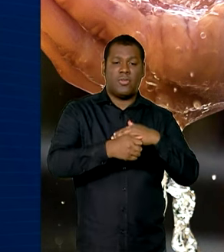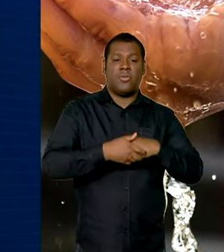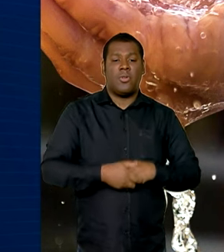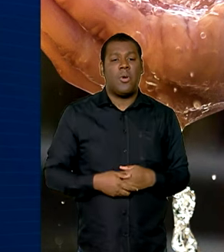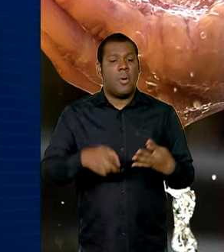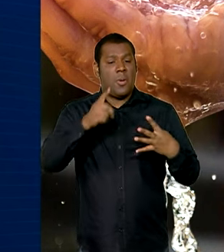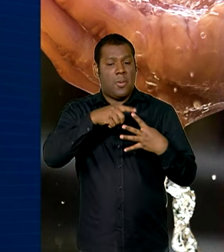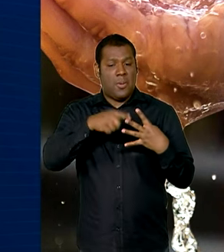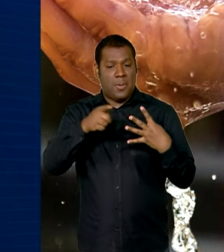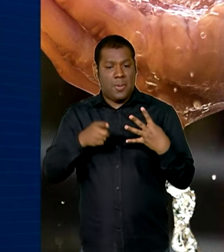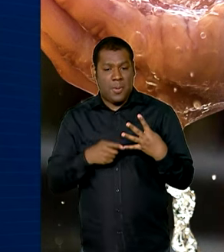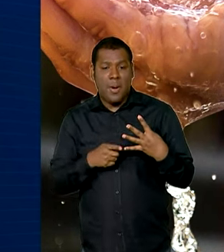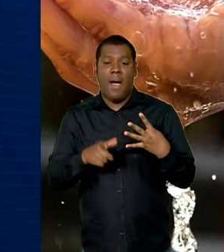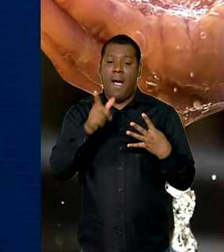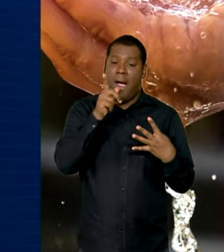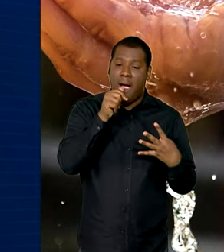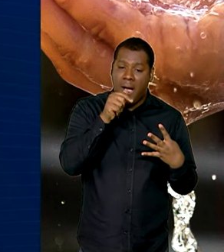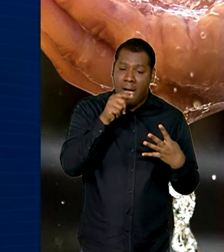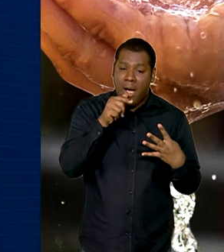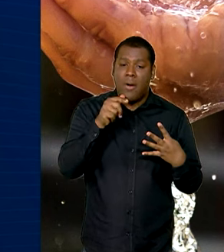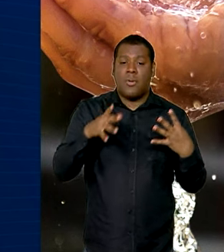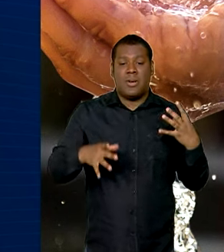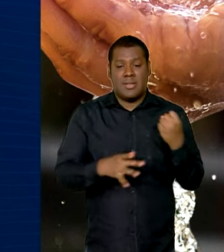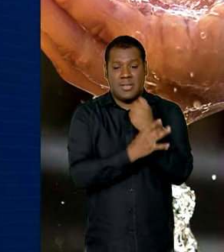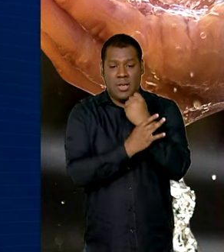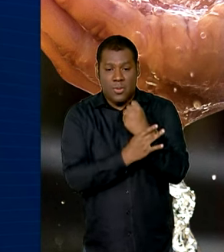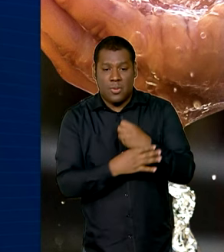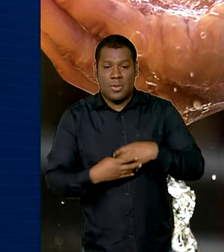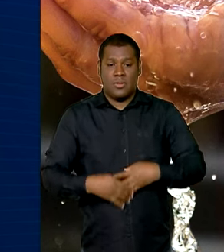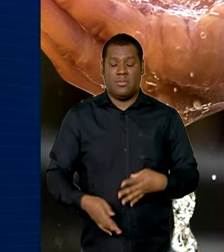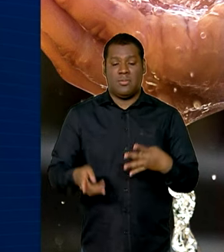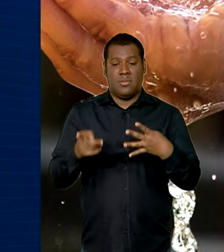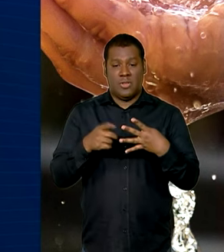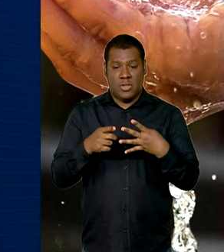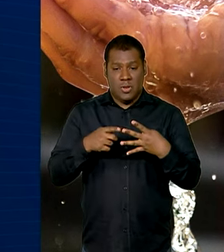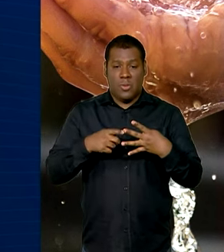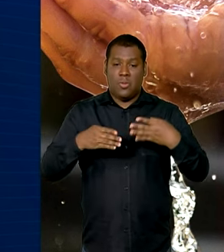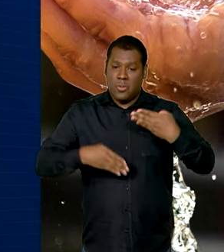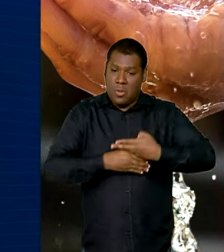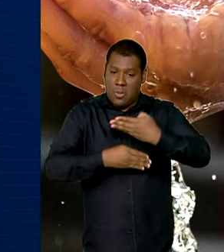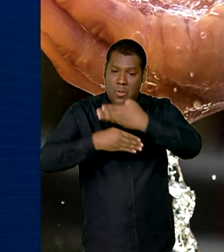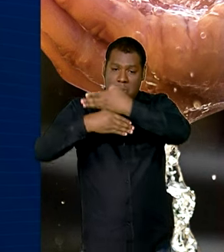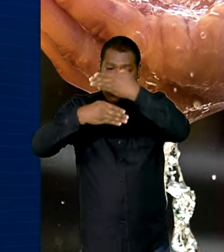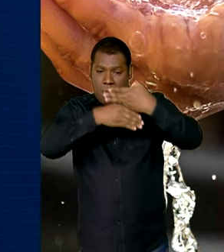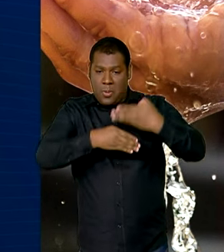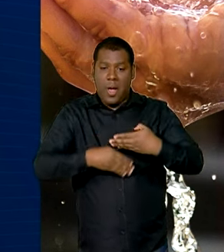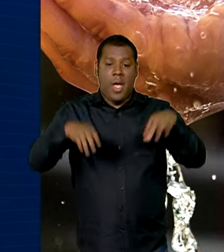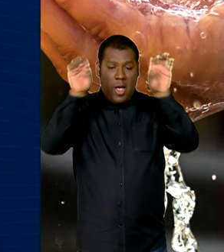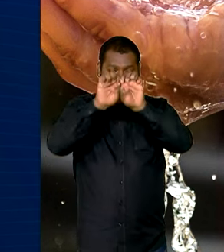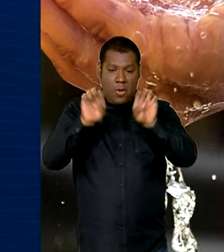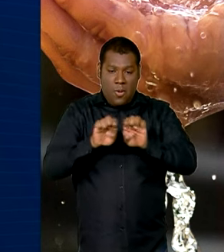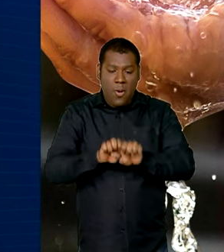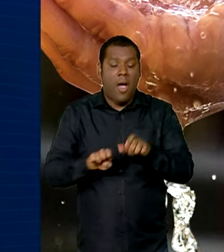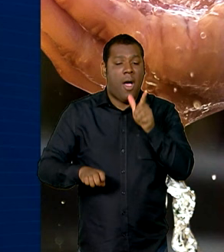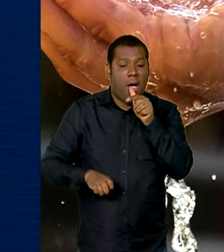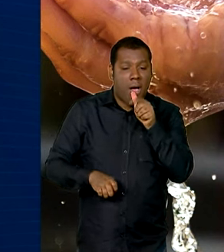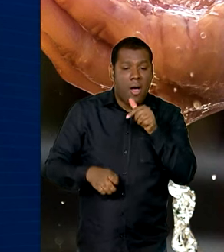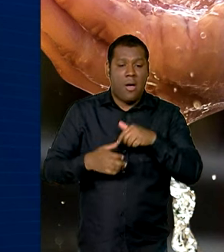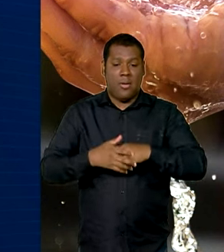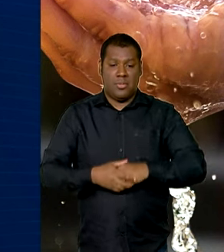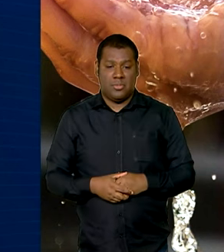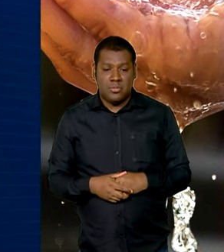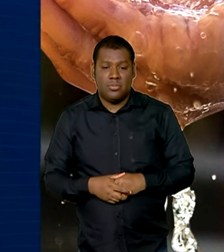-eixos. Abastecimento de água, revitalização de bacias hidrográficas, infraestrutura hídrica, que inclui